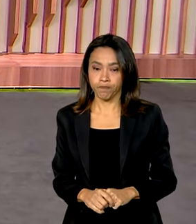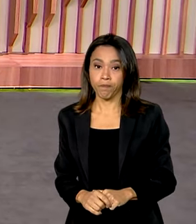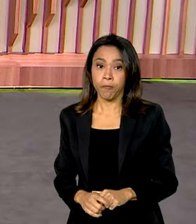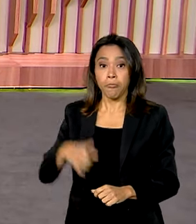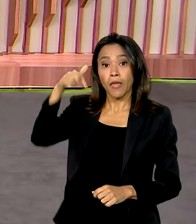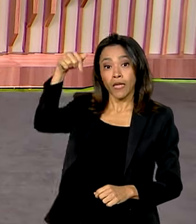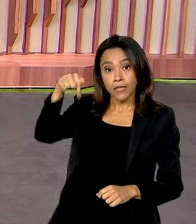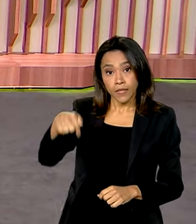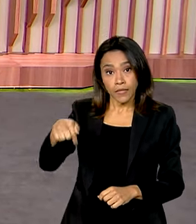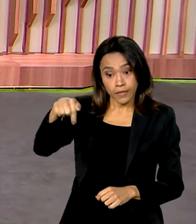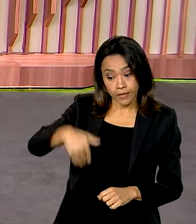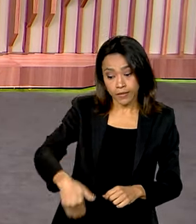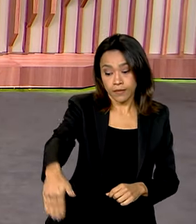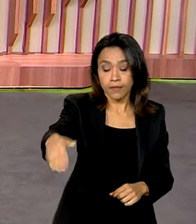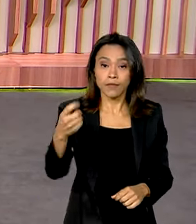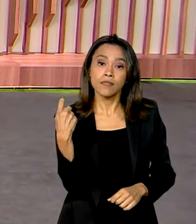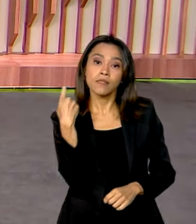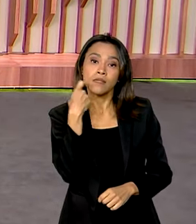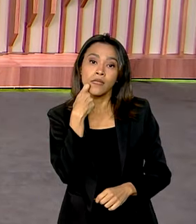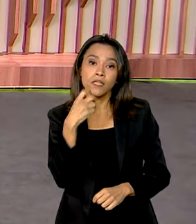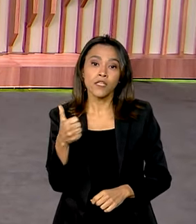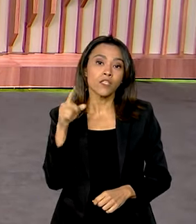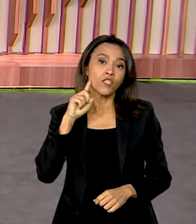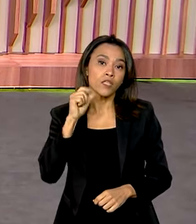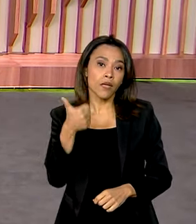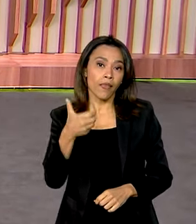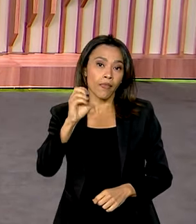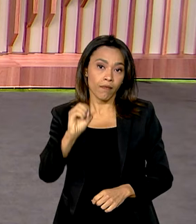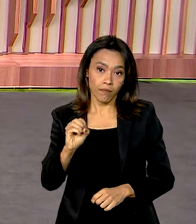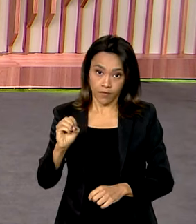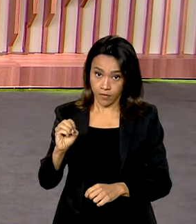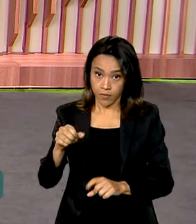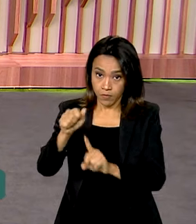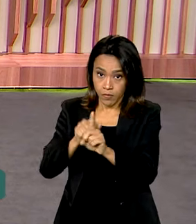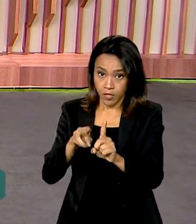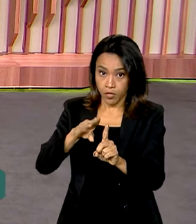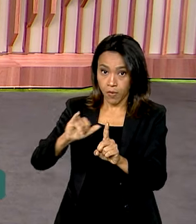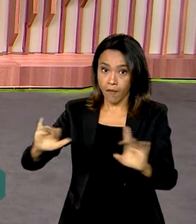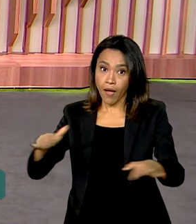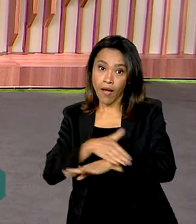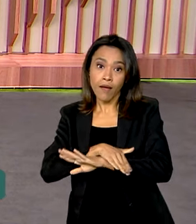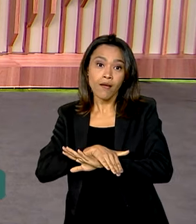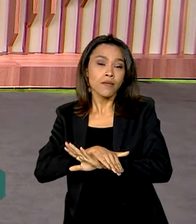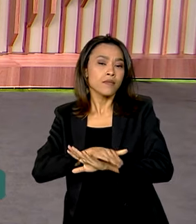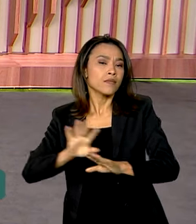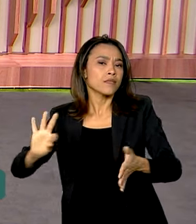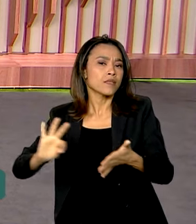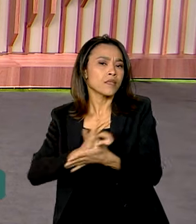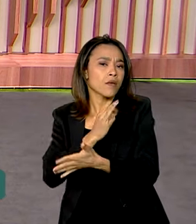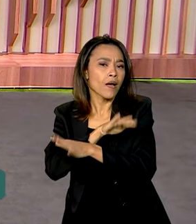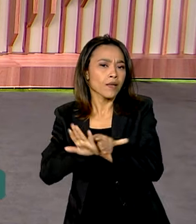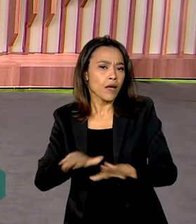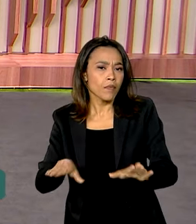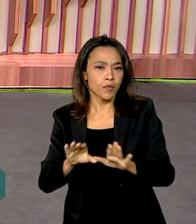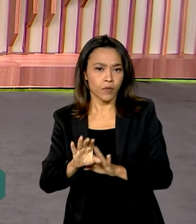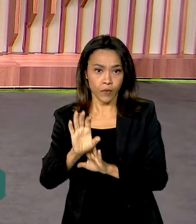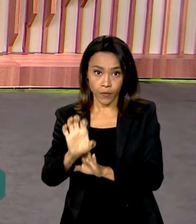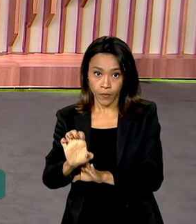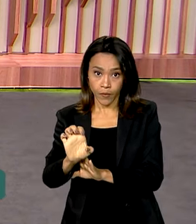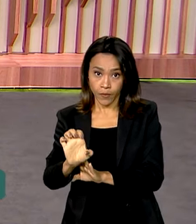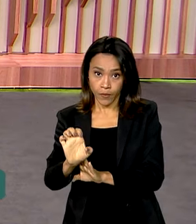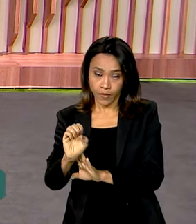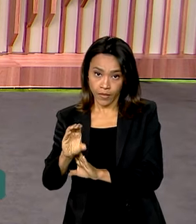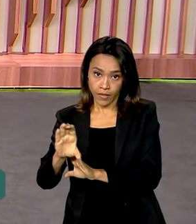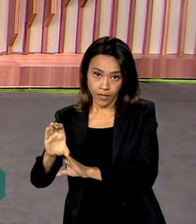termina nesta sexta-feira, dia 10 de maio, o prazo de inscrições para o Enseja, o exame que garante a certificação no ensino